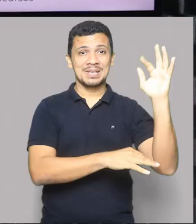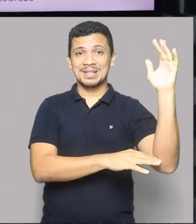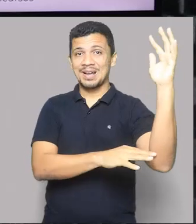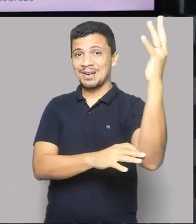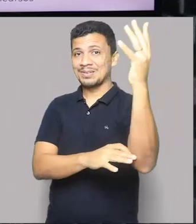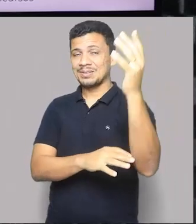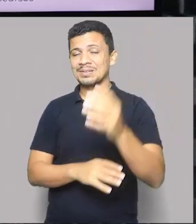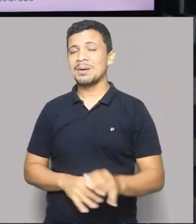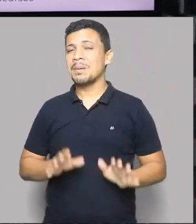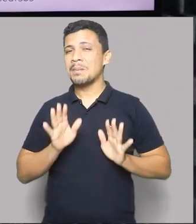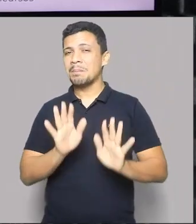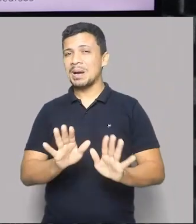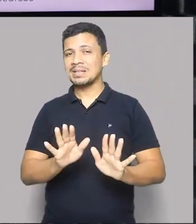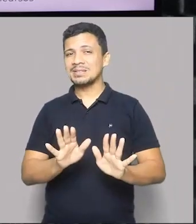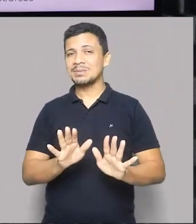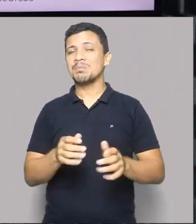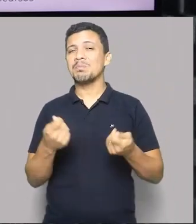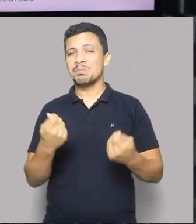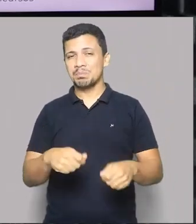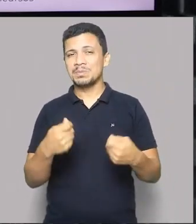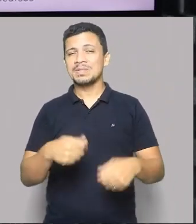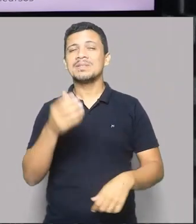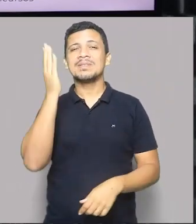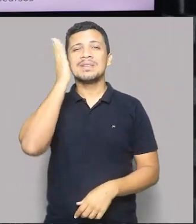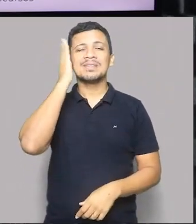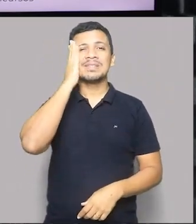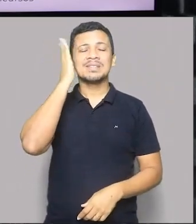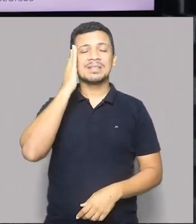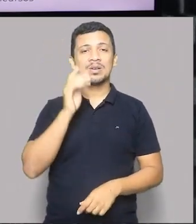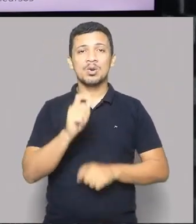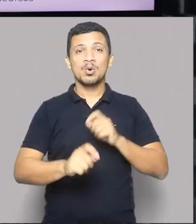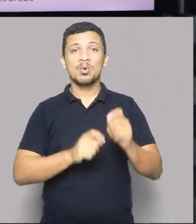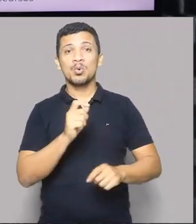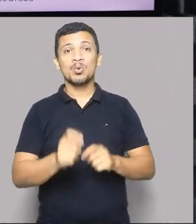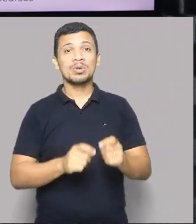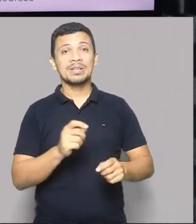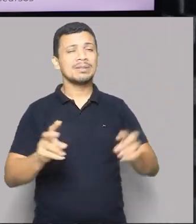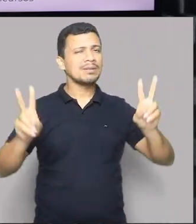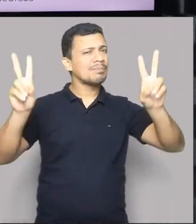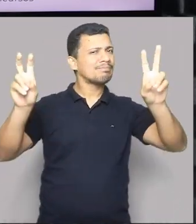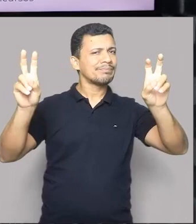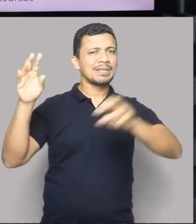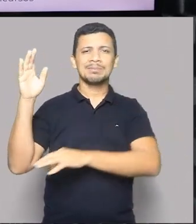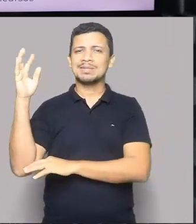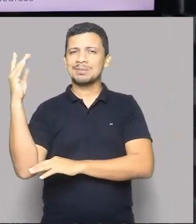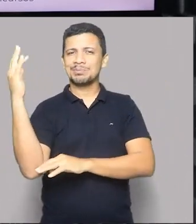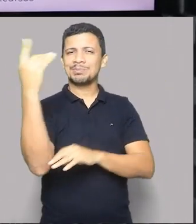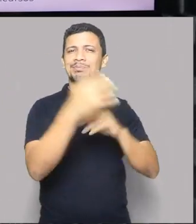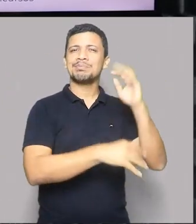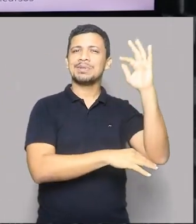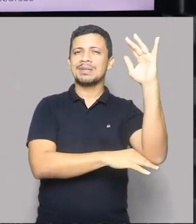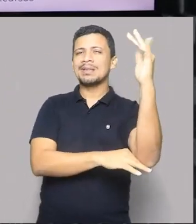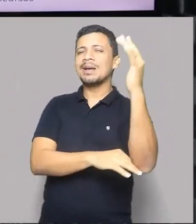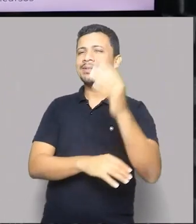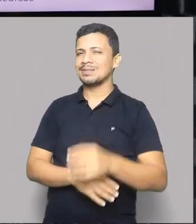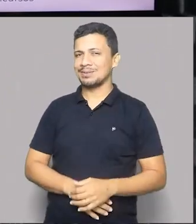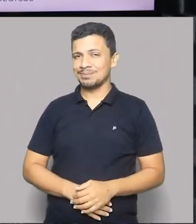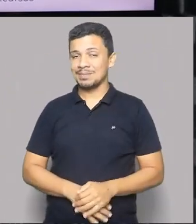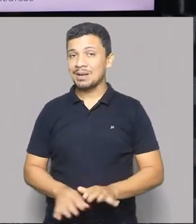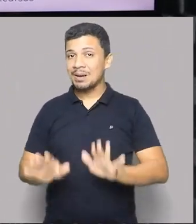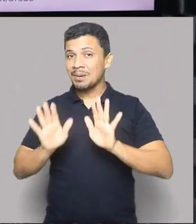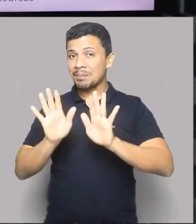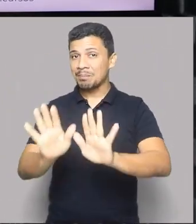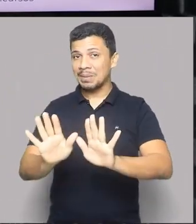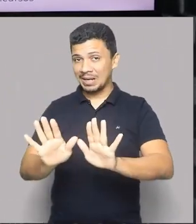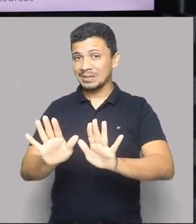mais nada, nós temos que entender o que vem a ser tais questões ambientais. Mas antes de entendermos essas